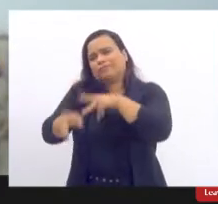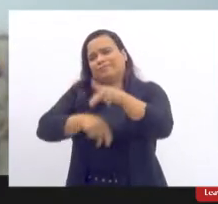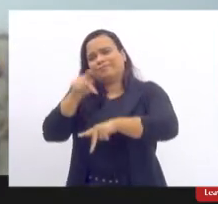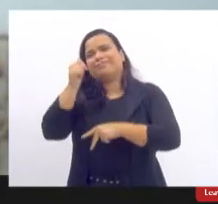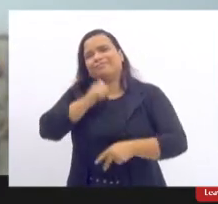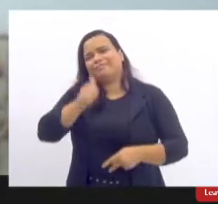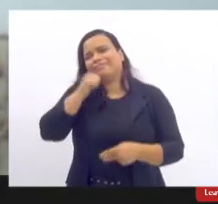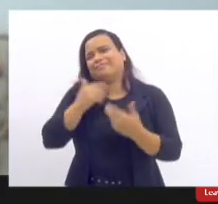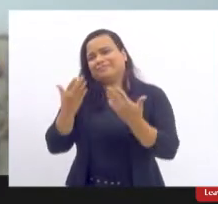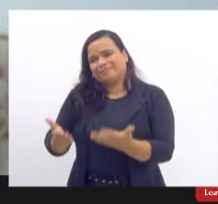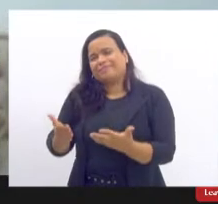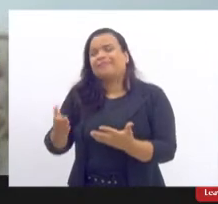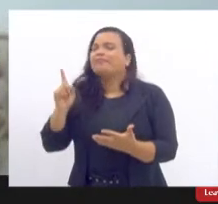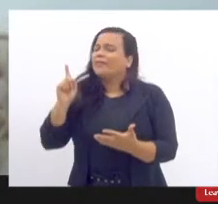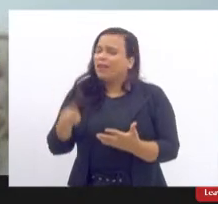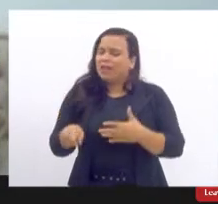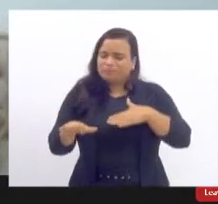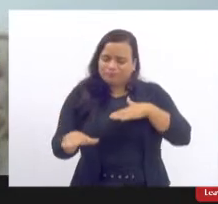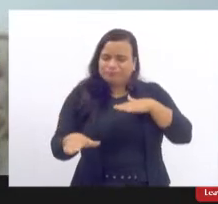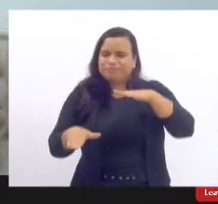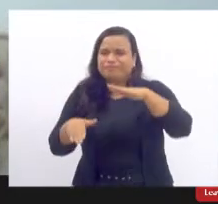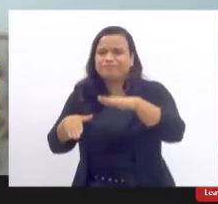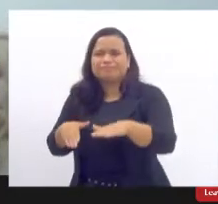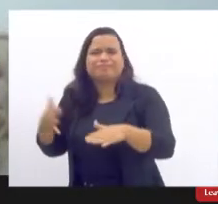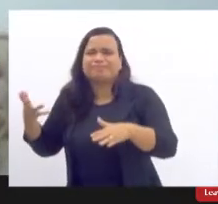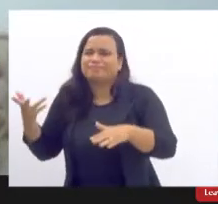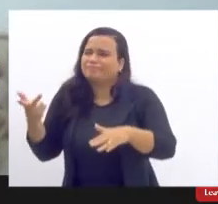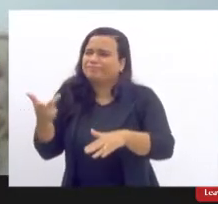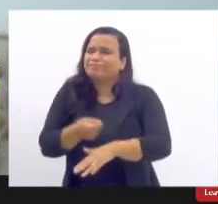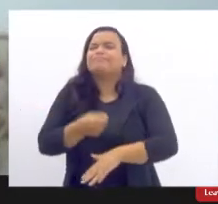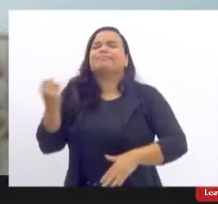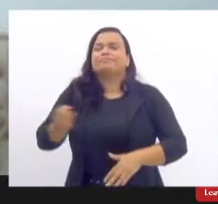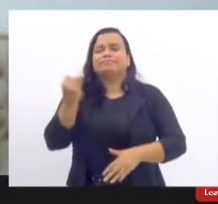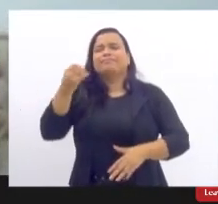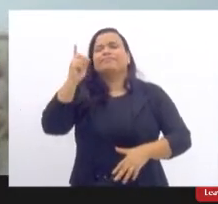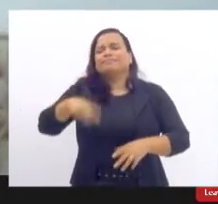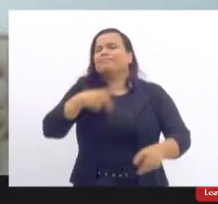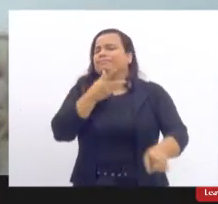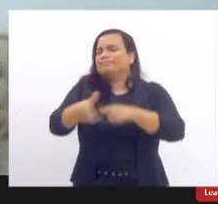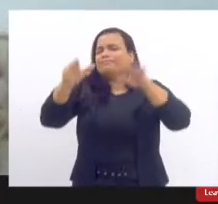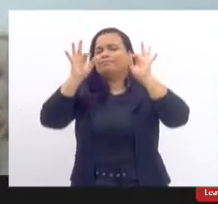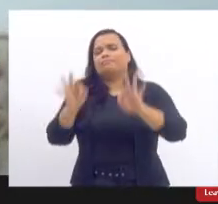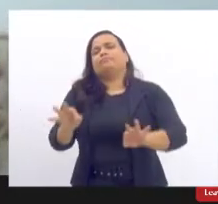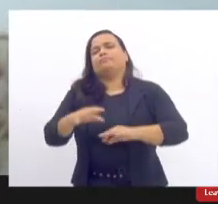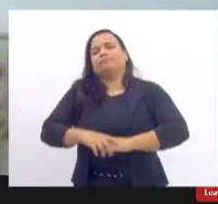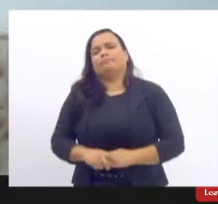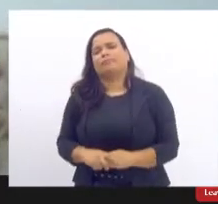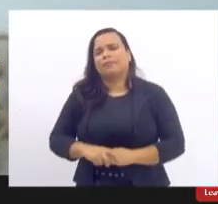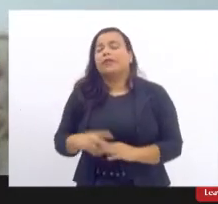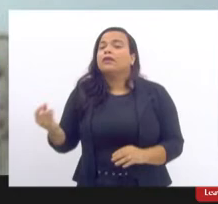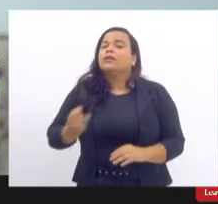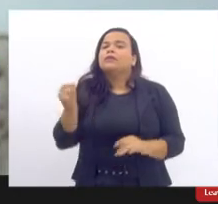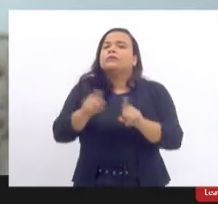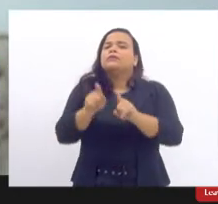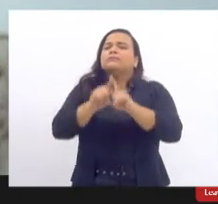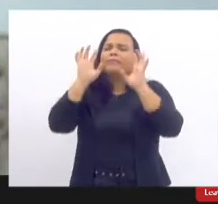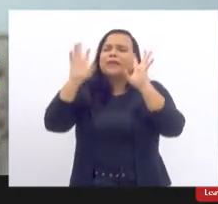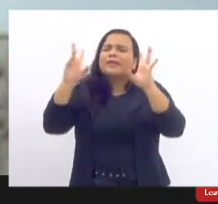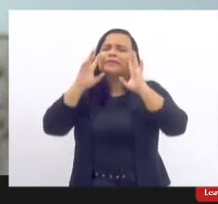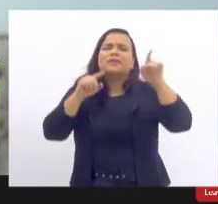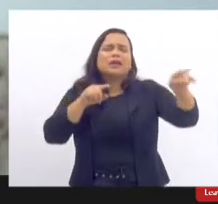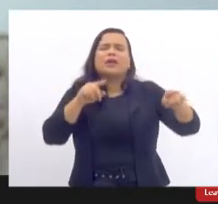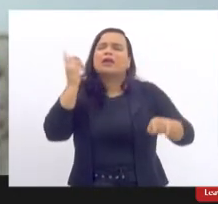certamente é um passo e uma conquista. Muito me chamou atenção na fala do Domingue,